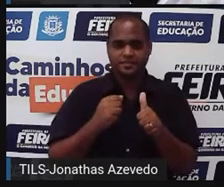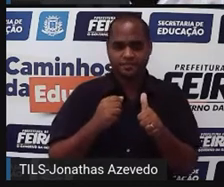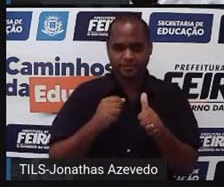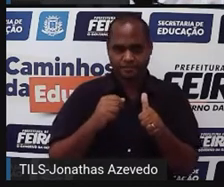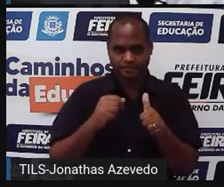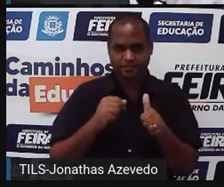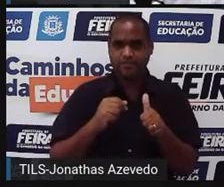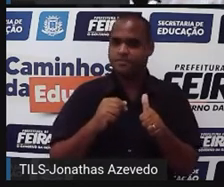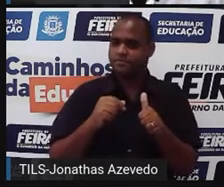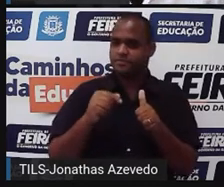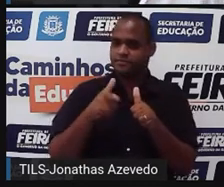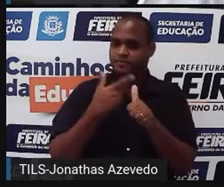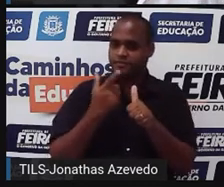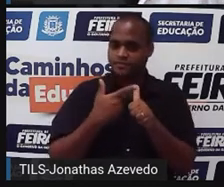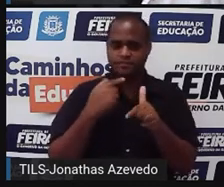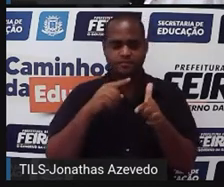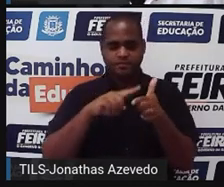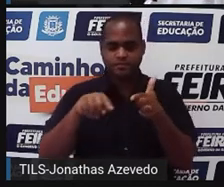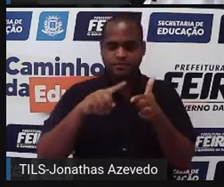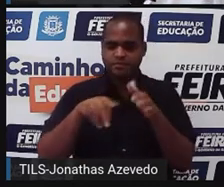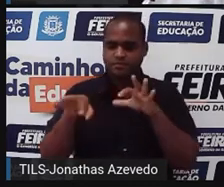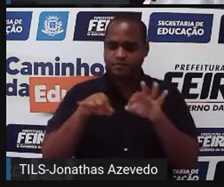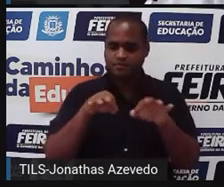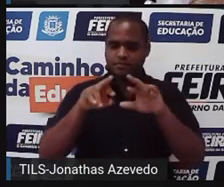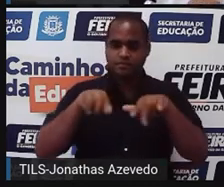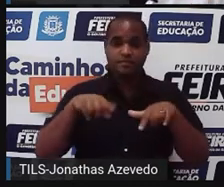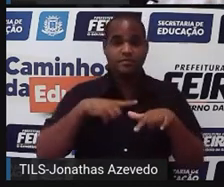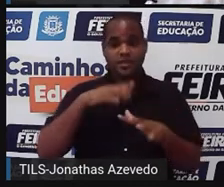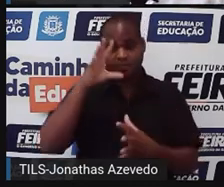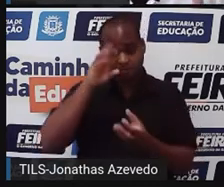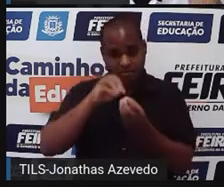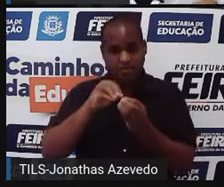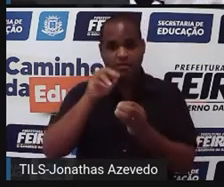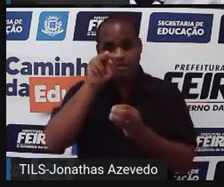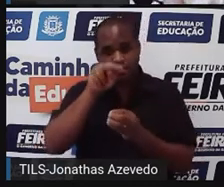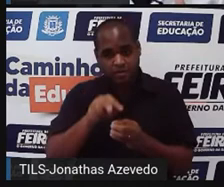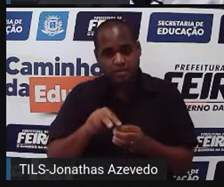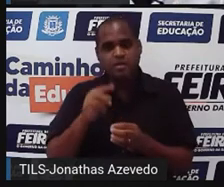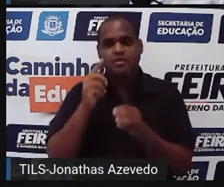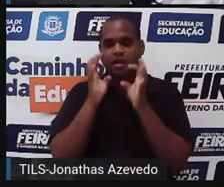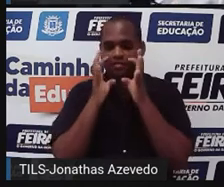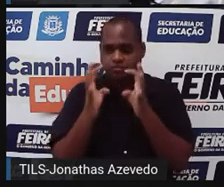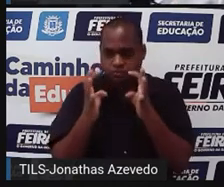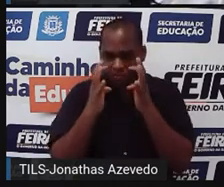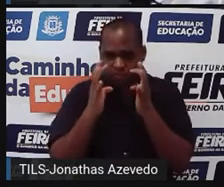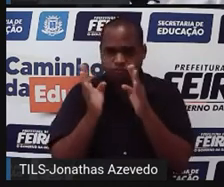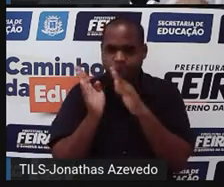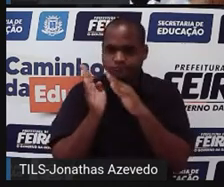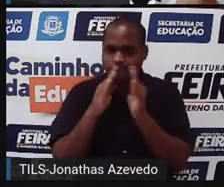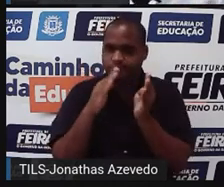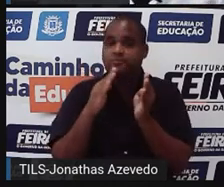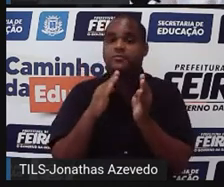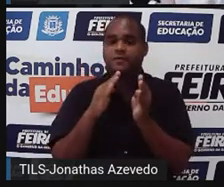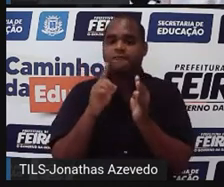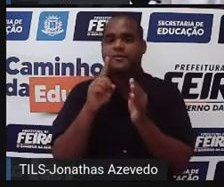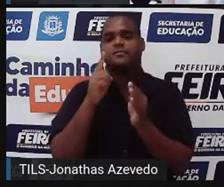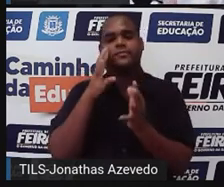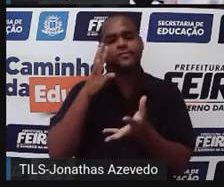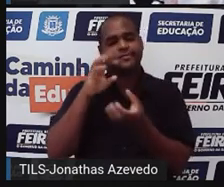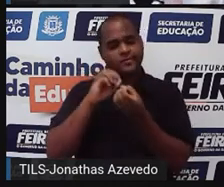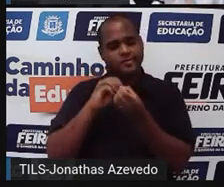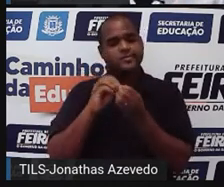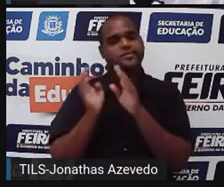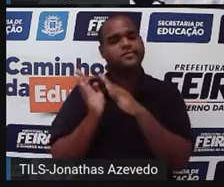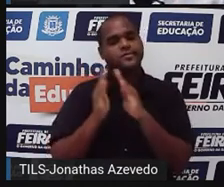compreender o problema, a gente precisa fazer uma leitura com atenção. Enquanto a gente faz essa